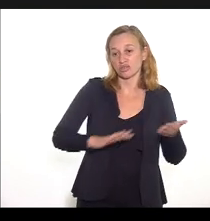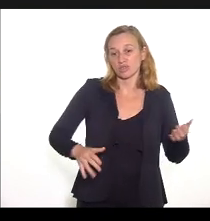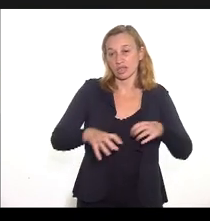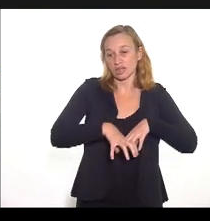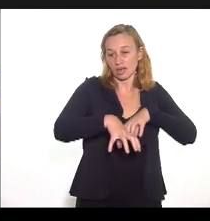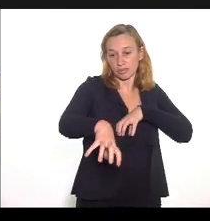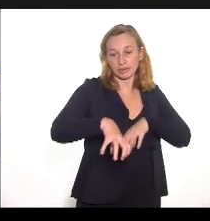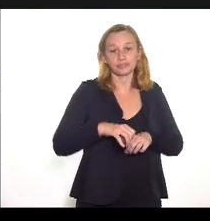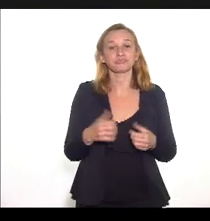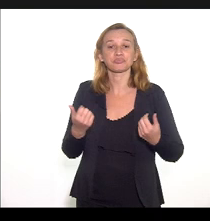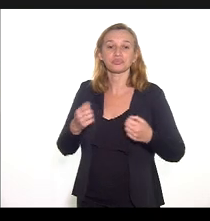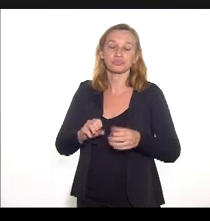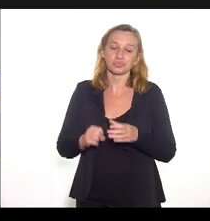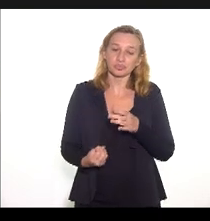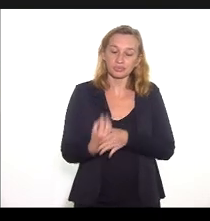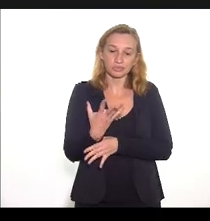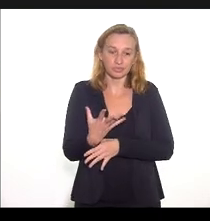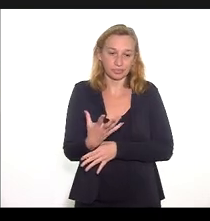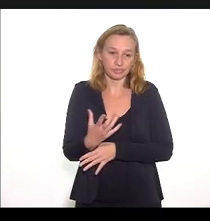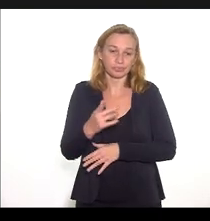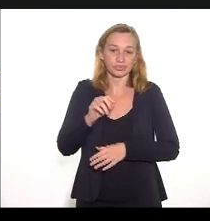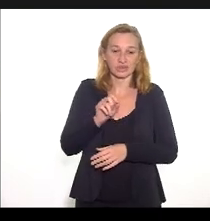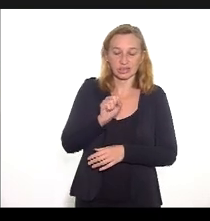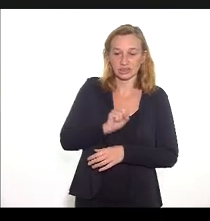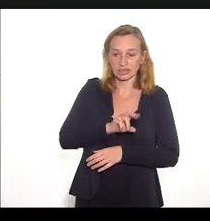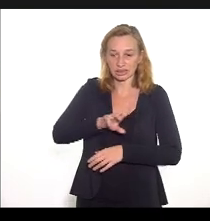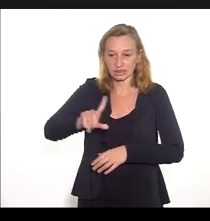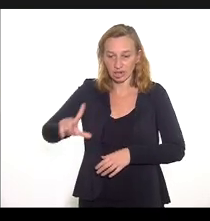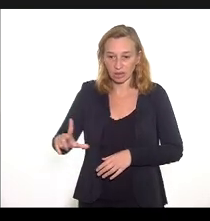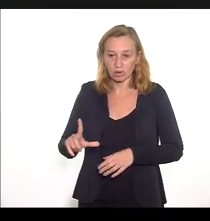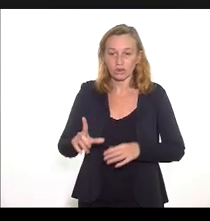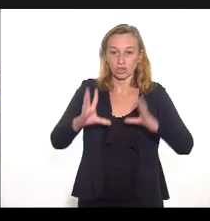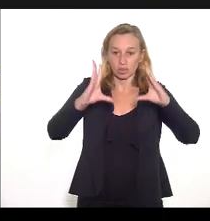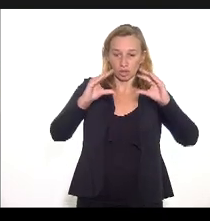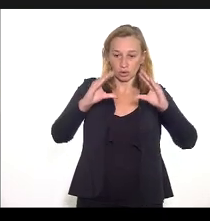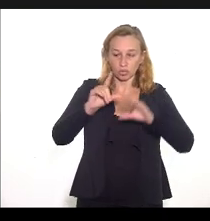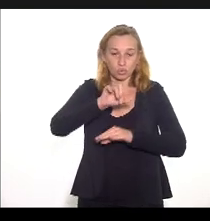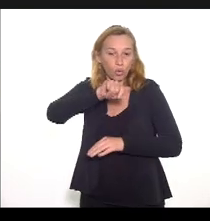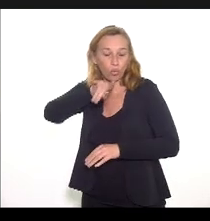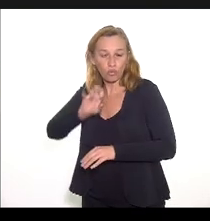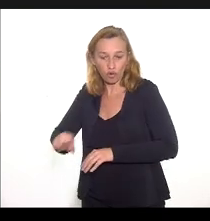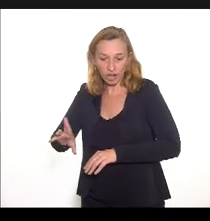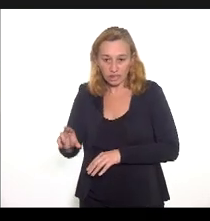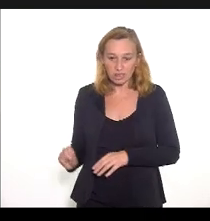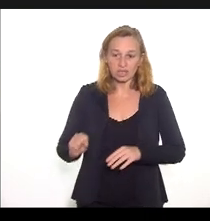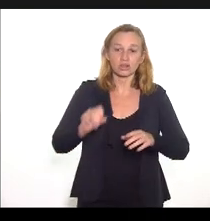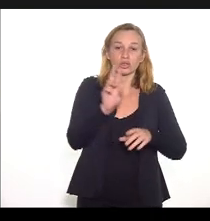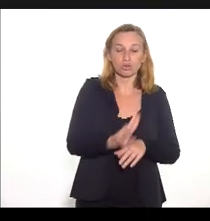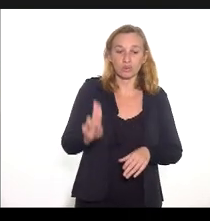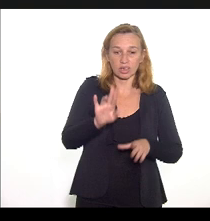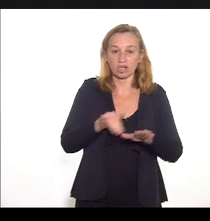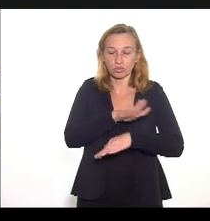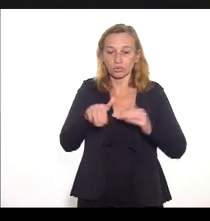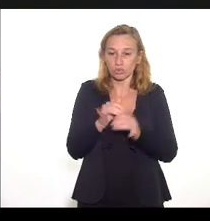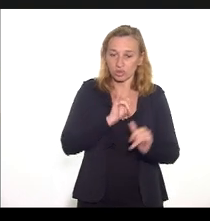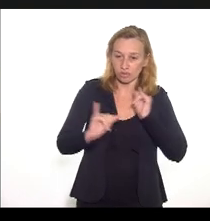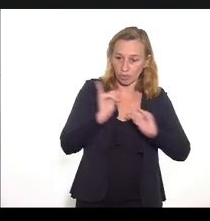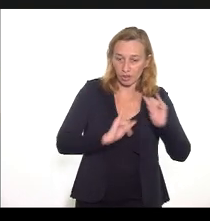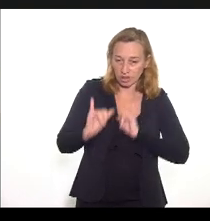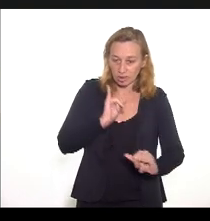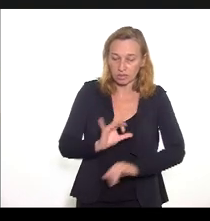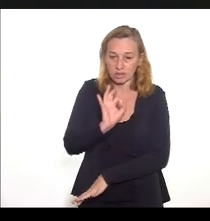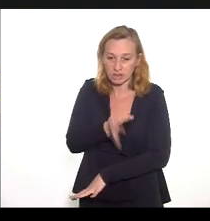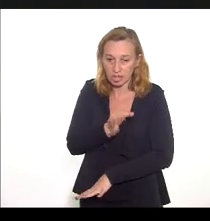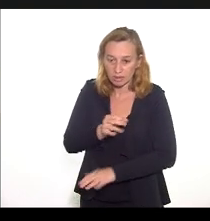Foi criado um dashboard em Excel, disponibilizado na nuvem e constantemente atualizado com todas as informações necessárias para a